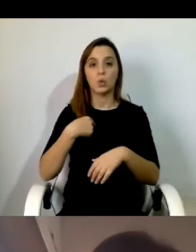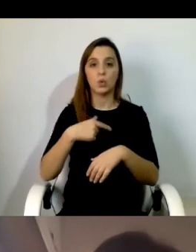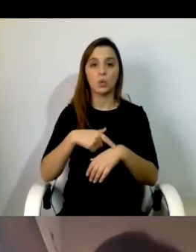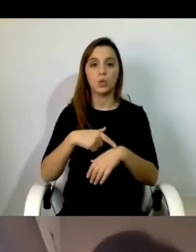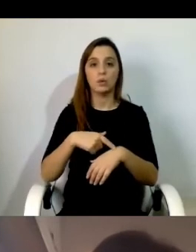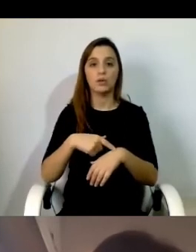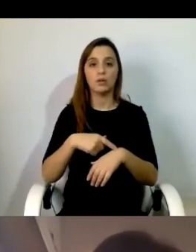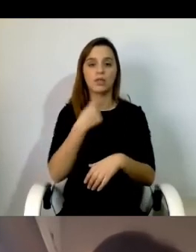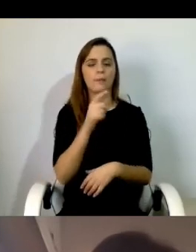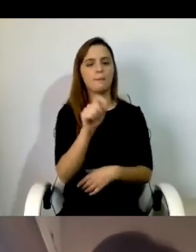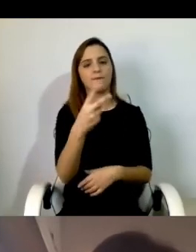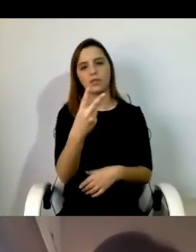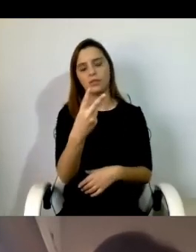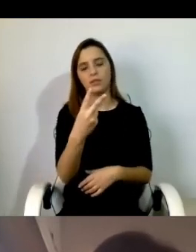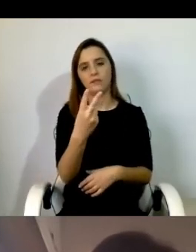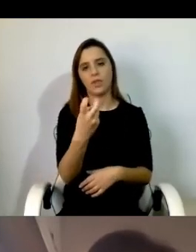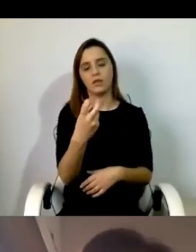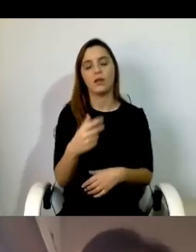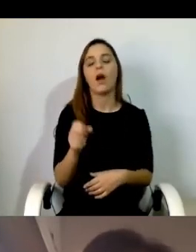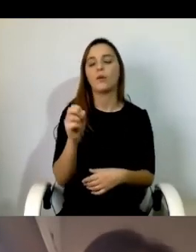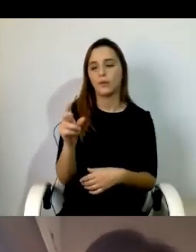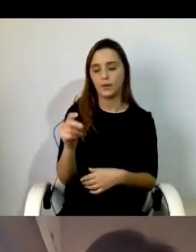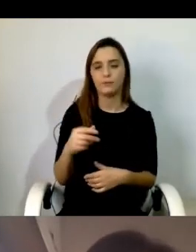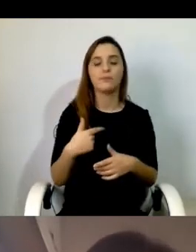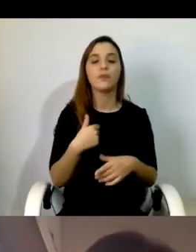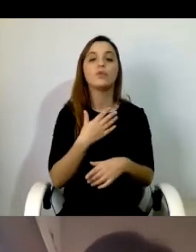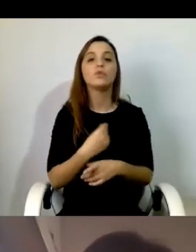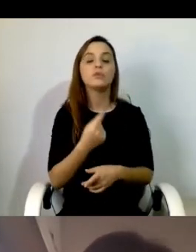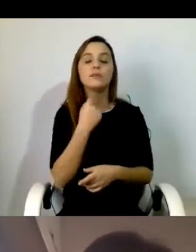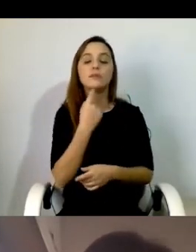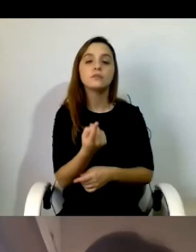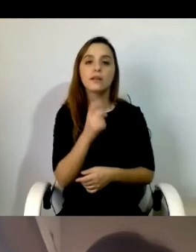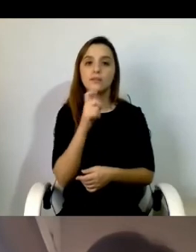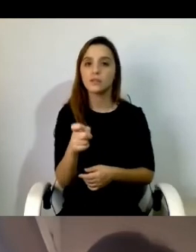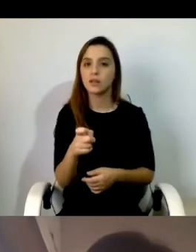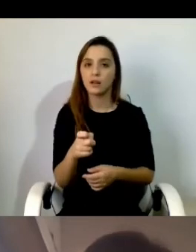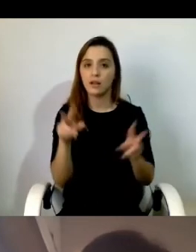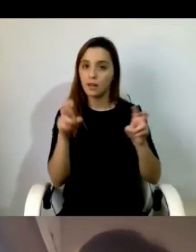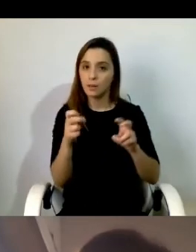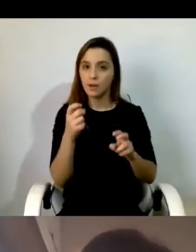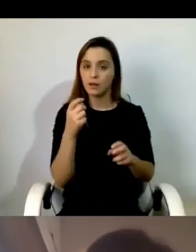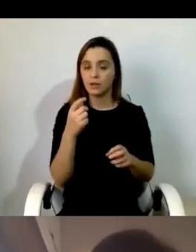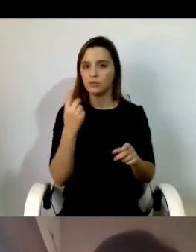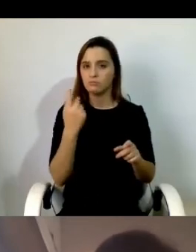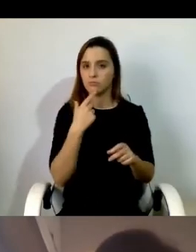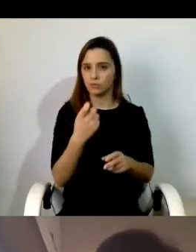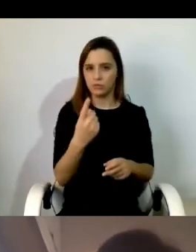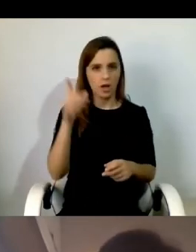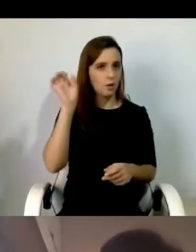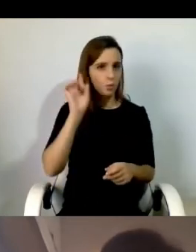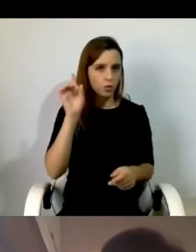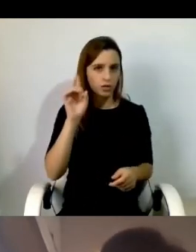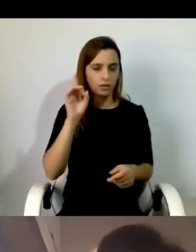ainda. Eu gostava de alertar para uma questão que é importante e que também é discutida a nível